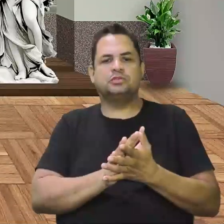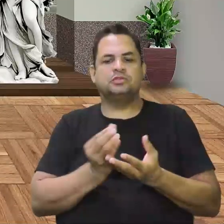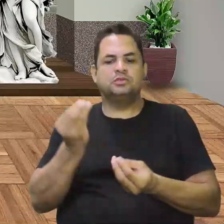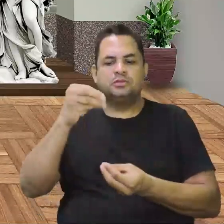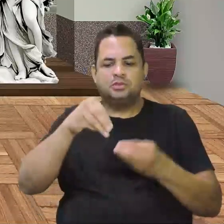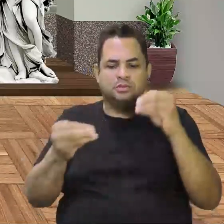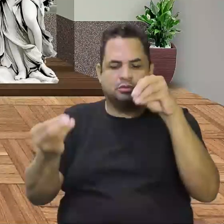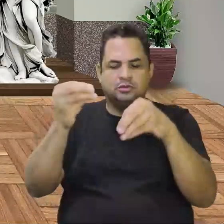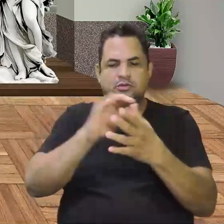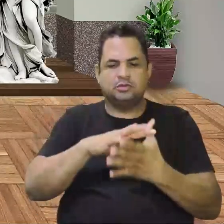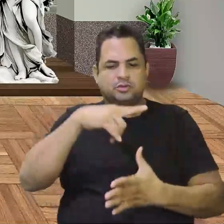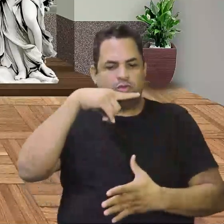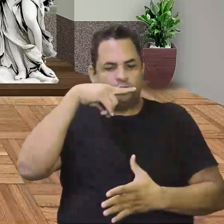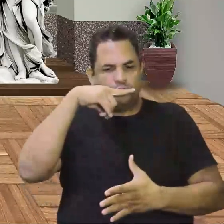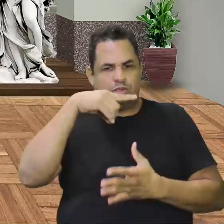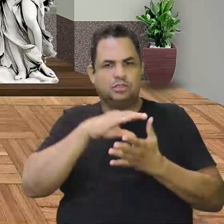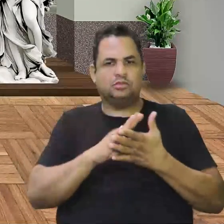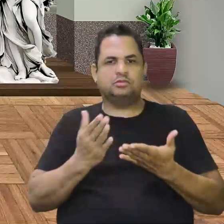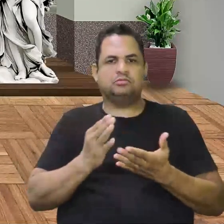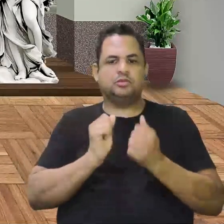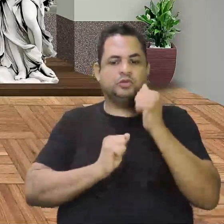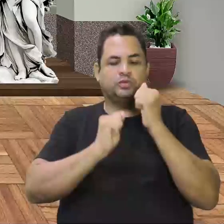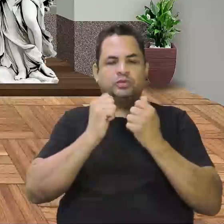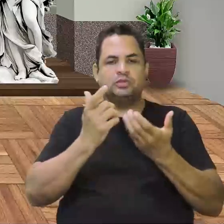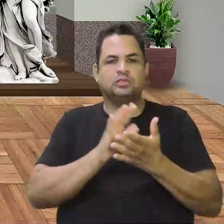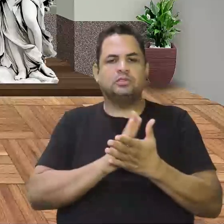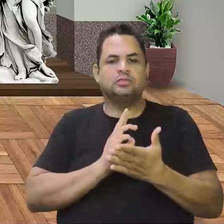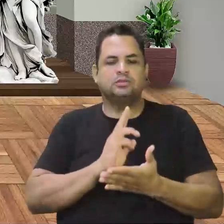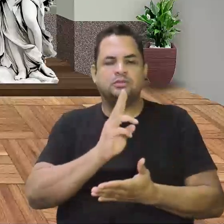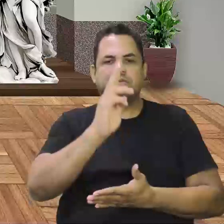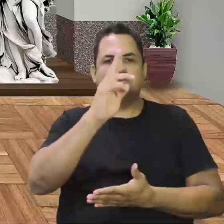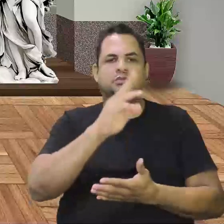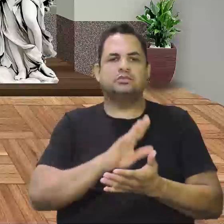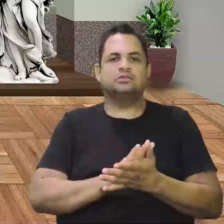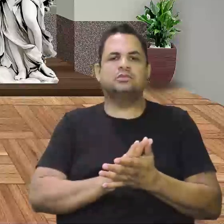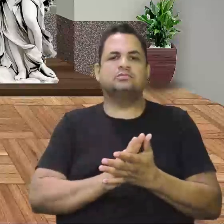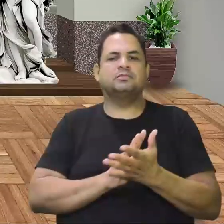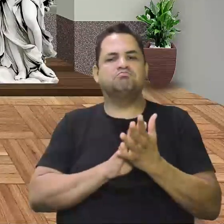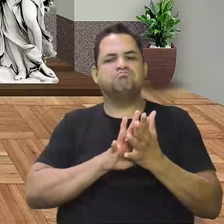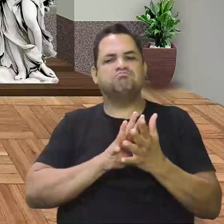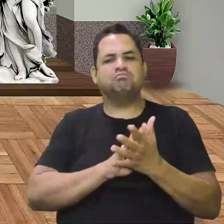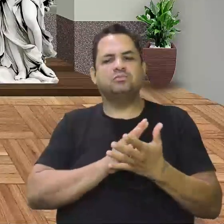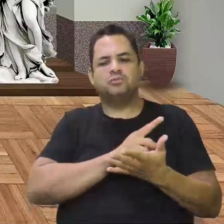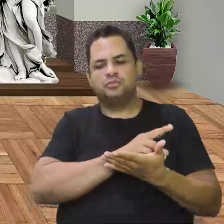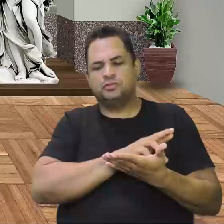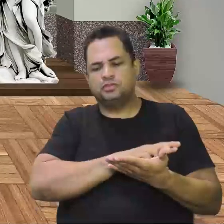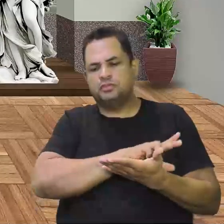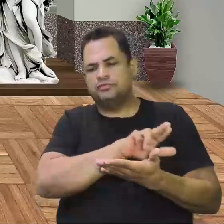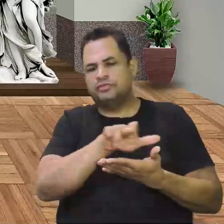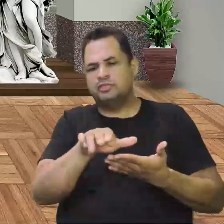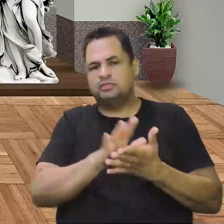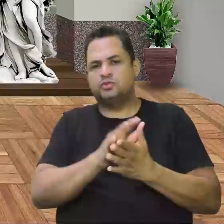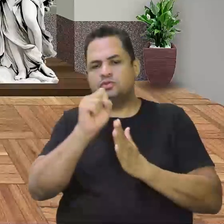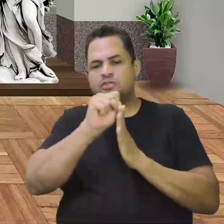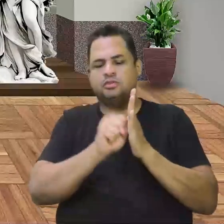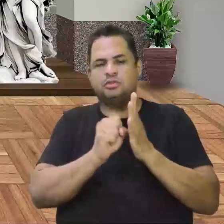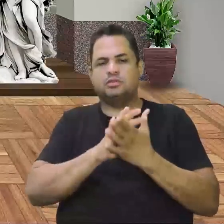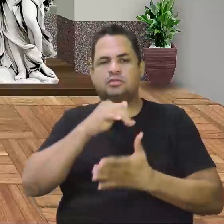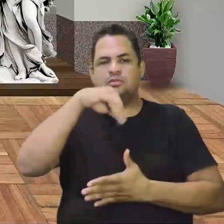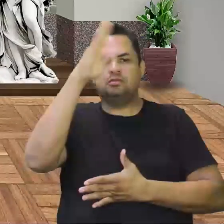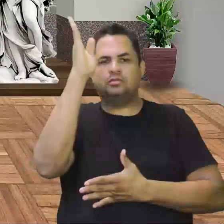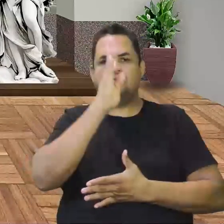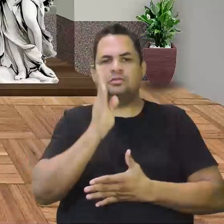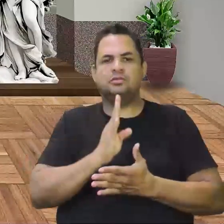Os engenhos. Que vai perdurar por vários séculos aqui no Brasil. Nós vamos ver que os portugueses só vão